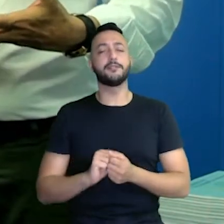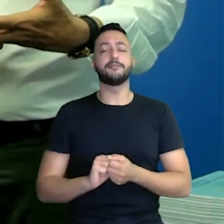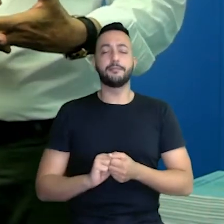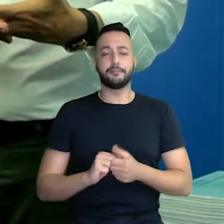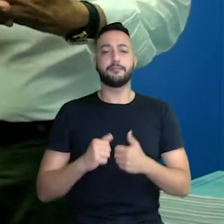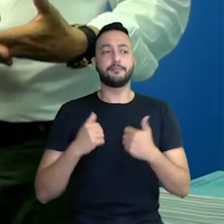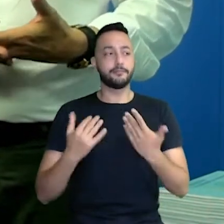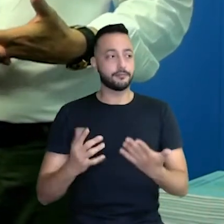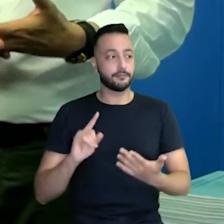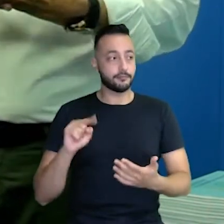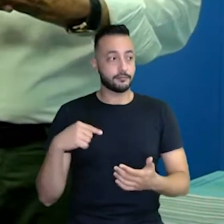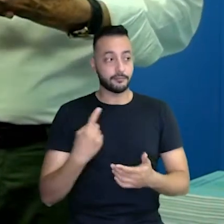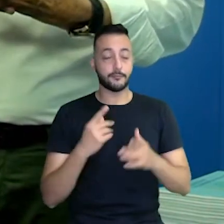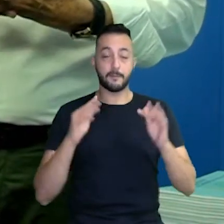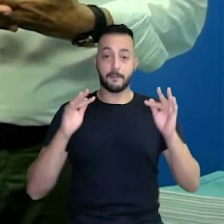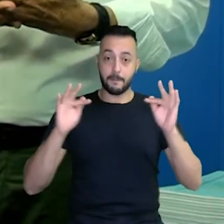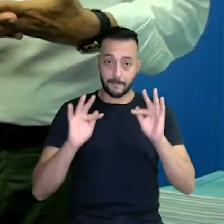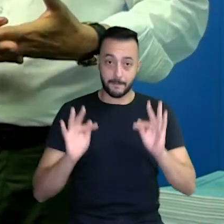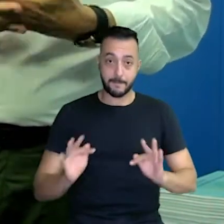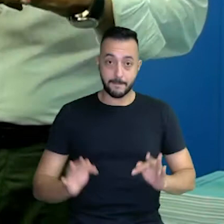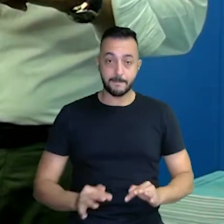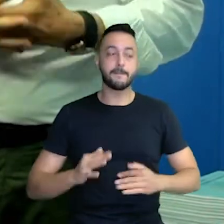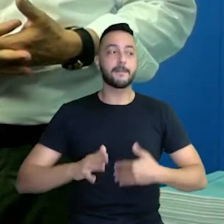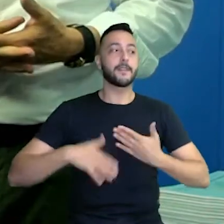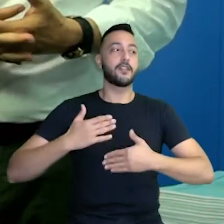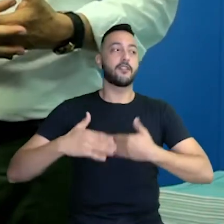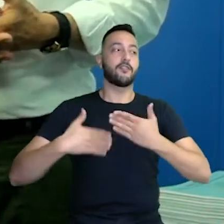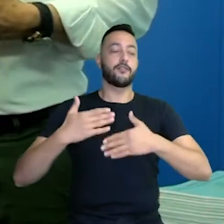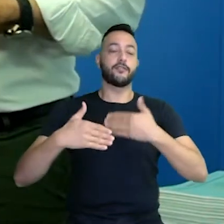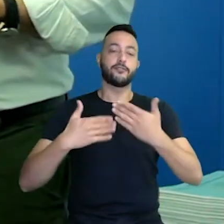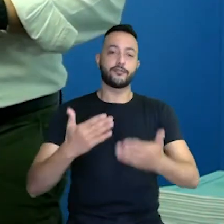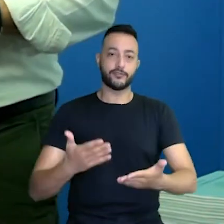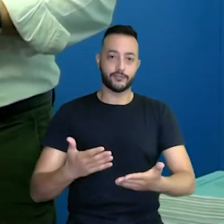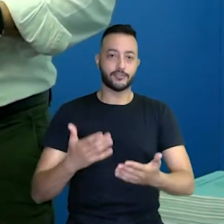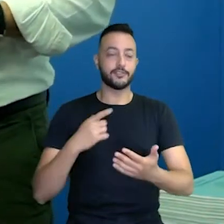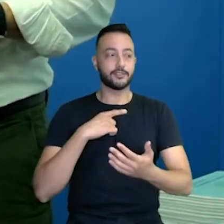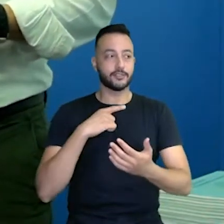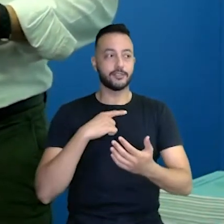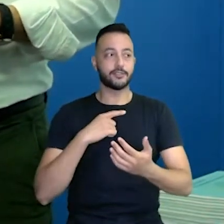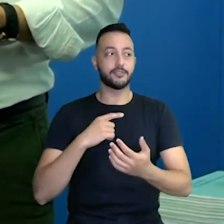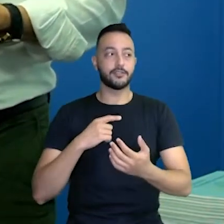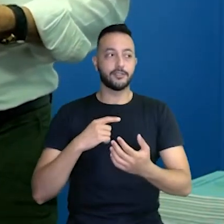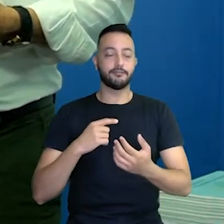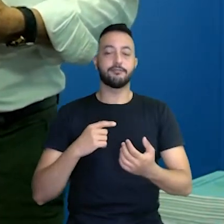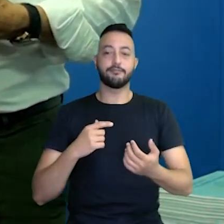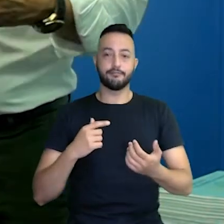Então, estamos muito felizes com o sucesso do